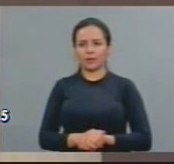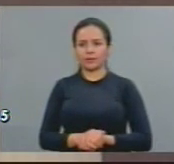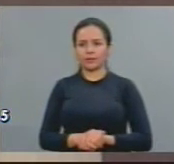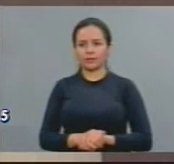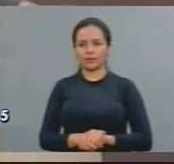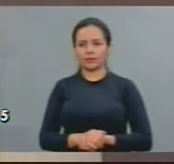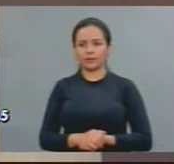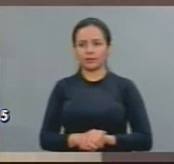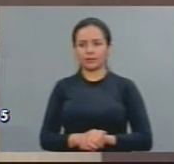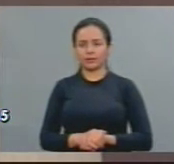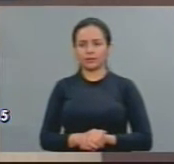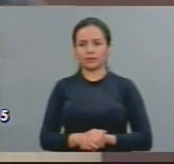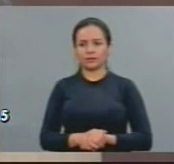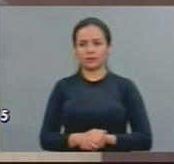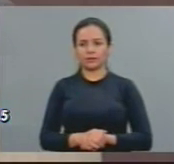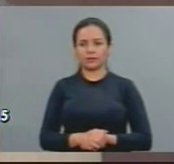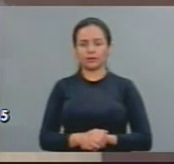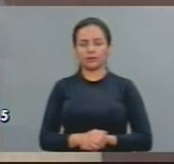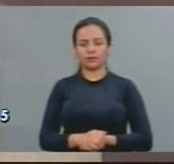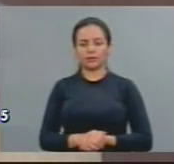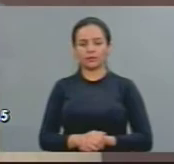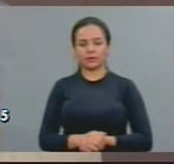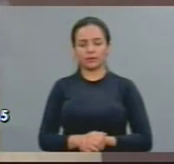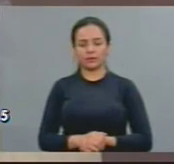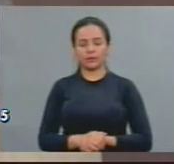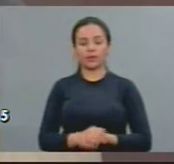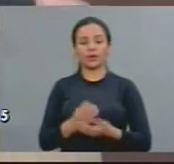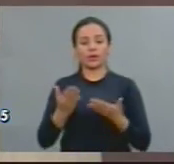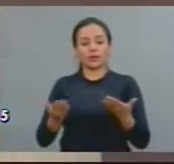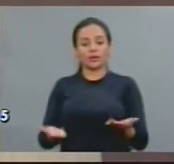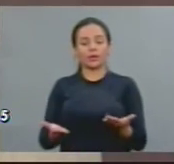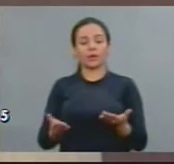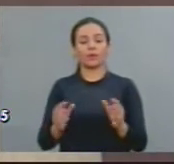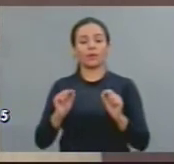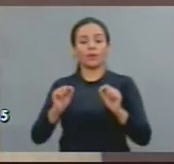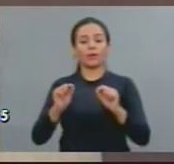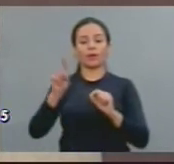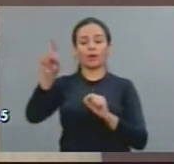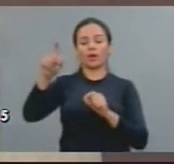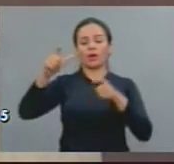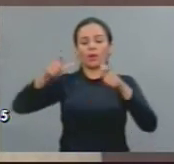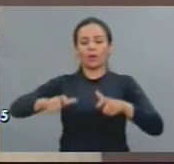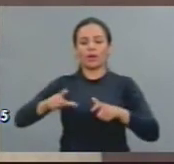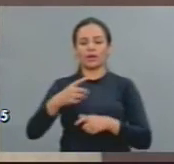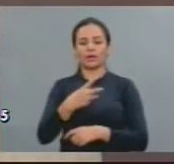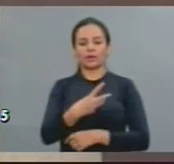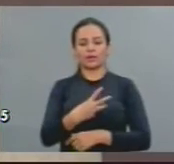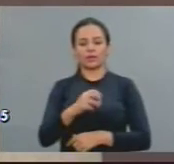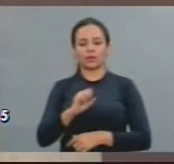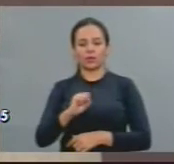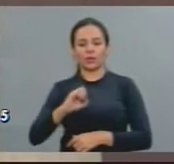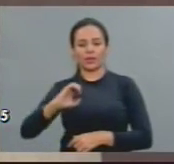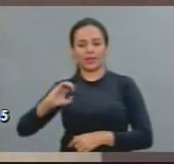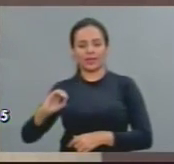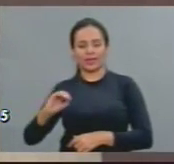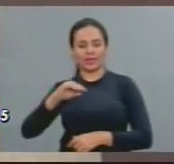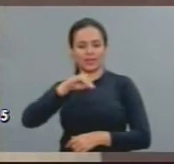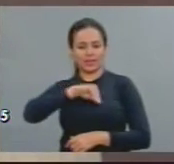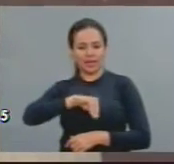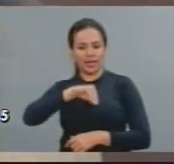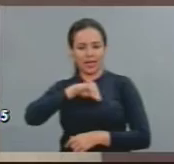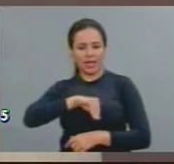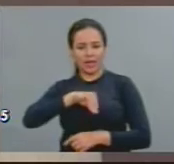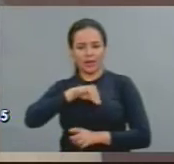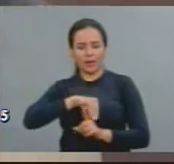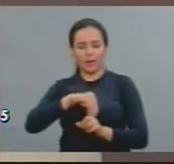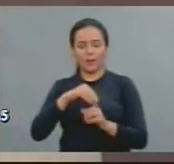Aratuba, vinha pouco de Vase Alegre, onde há 380 servidores ganhando metade do